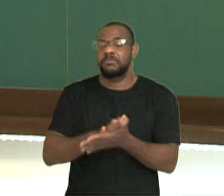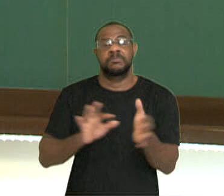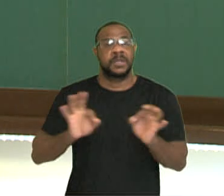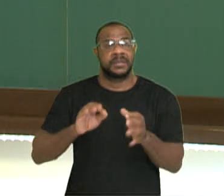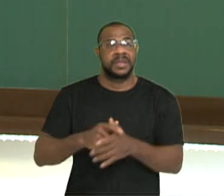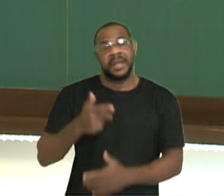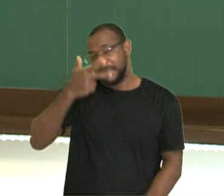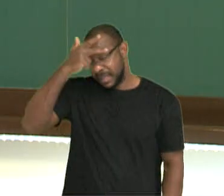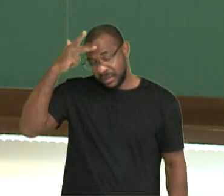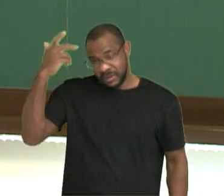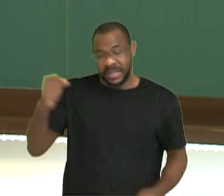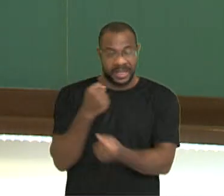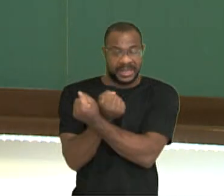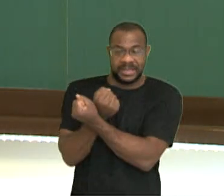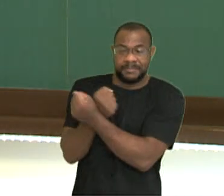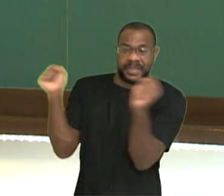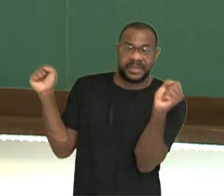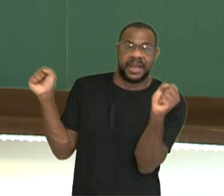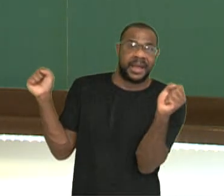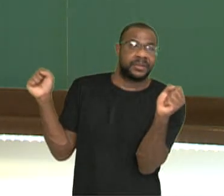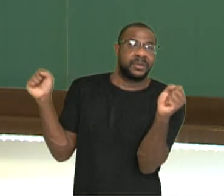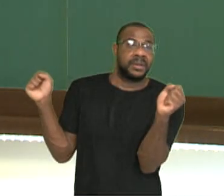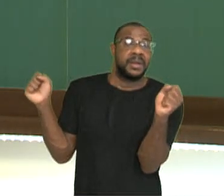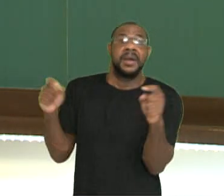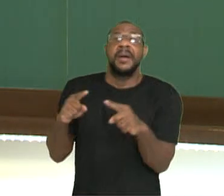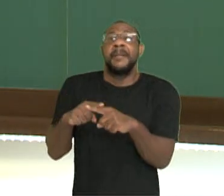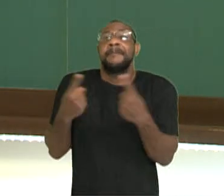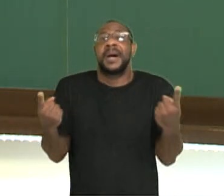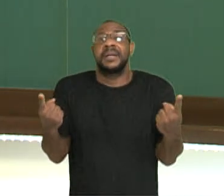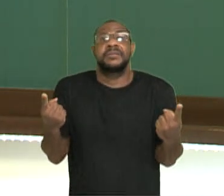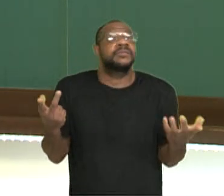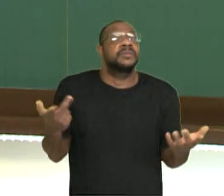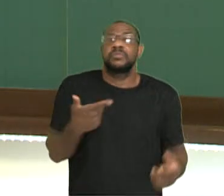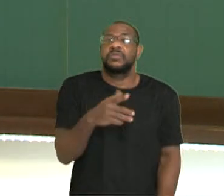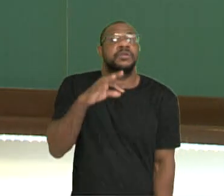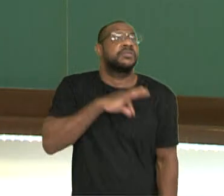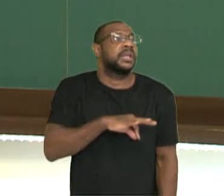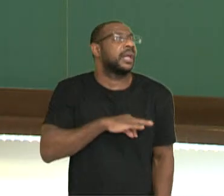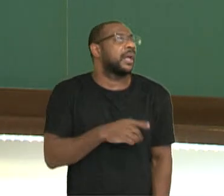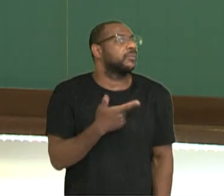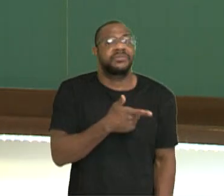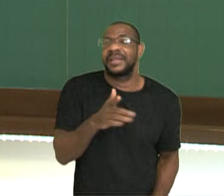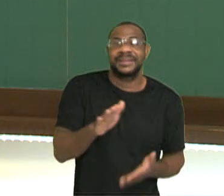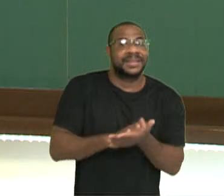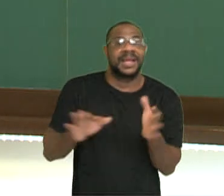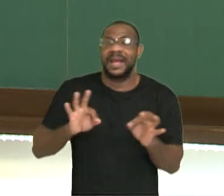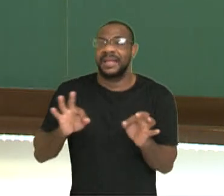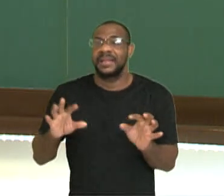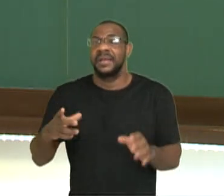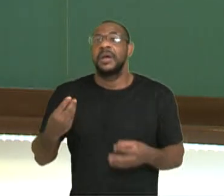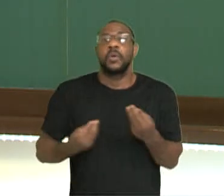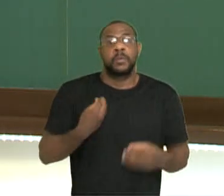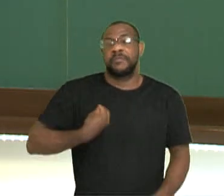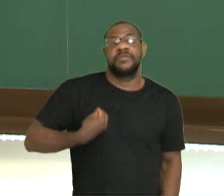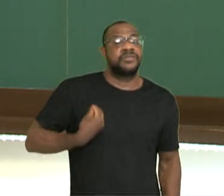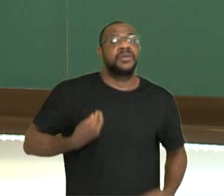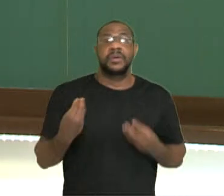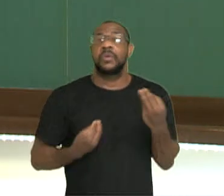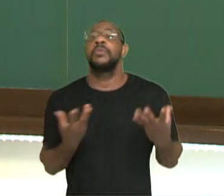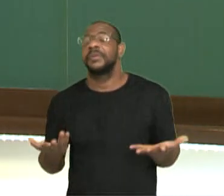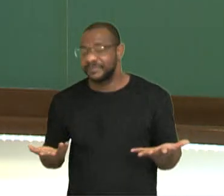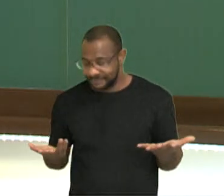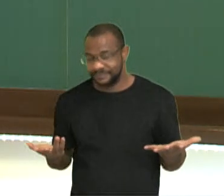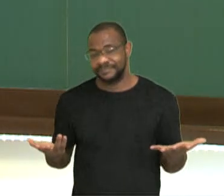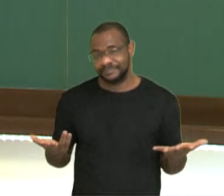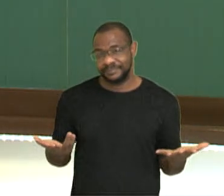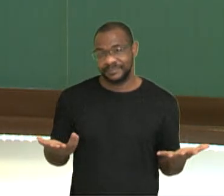era libertada da escravidão, no entanto, não recebia aquilo que era necessário para conseguir desenvolver sua própria vida com